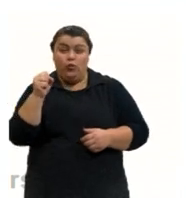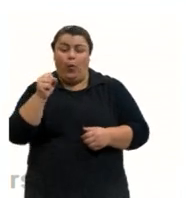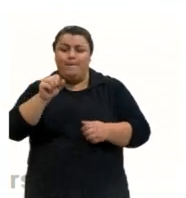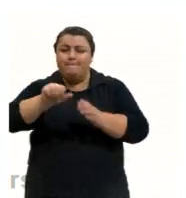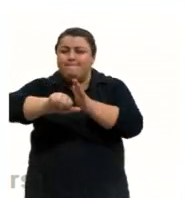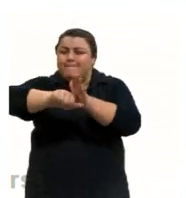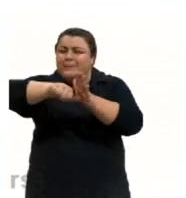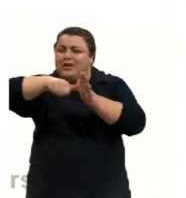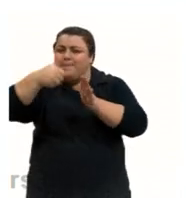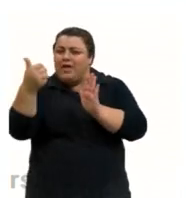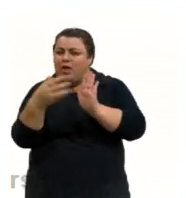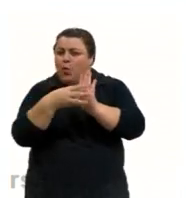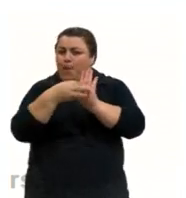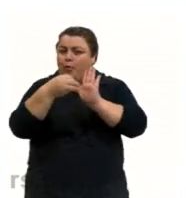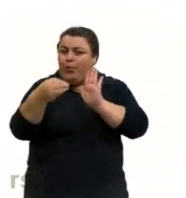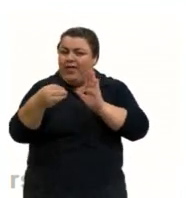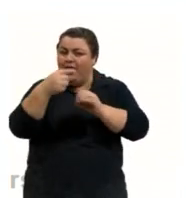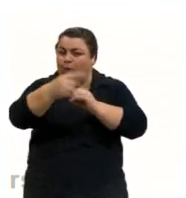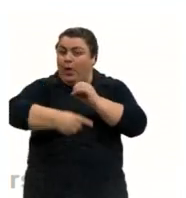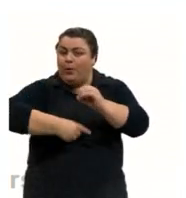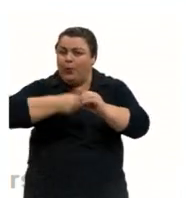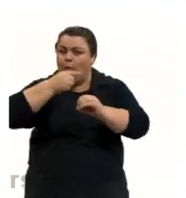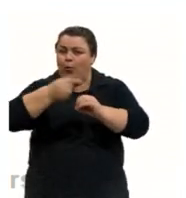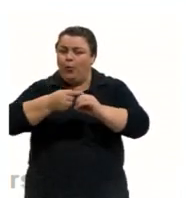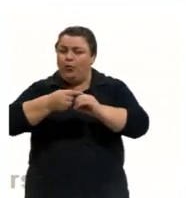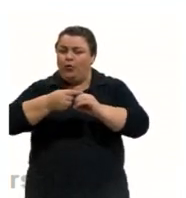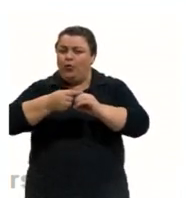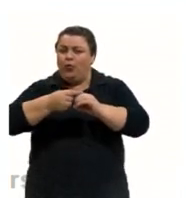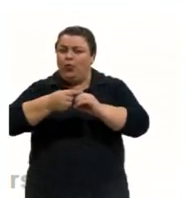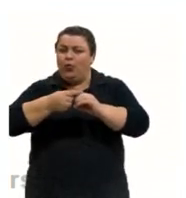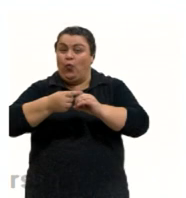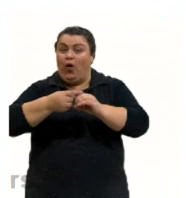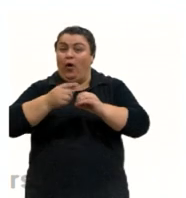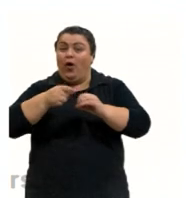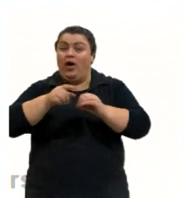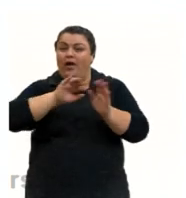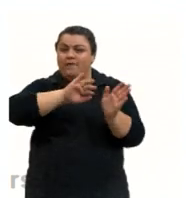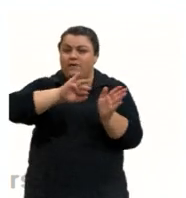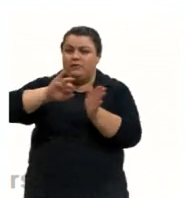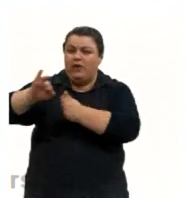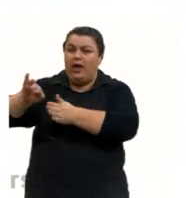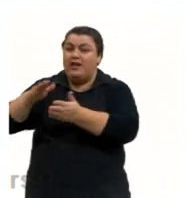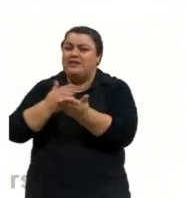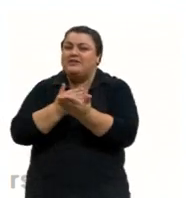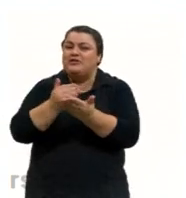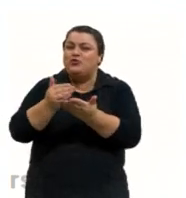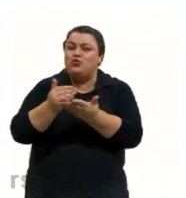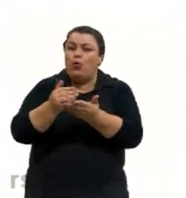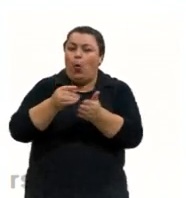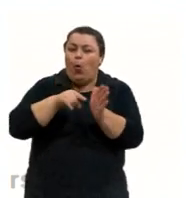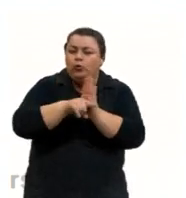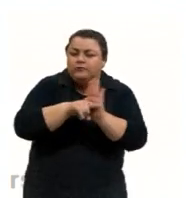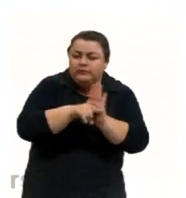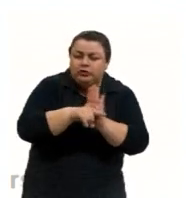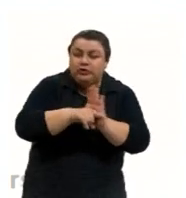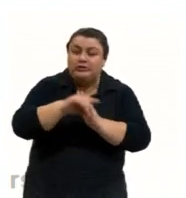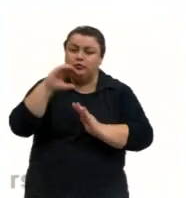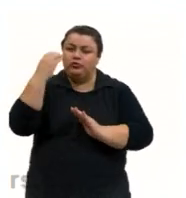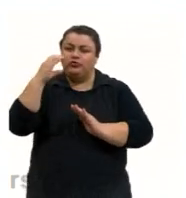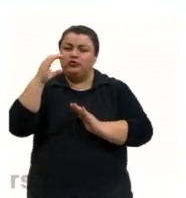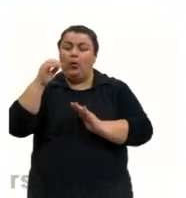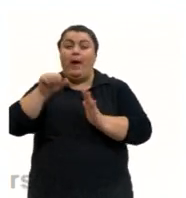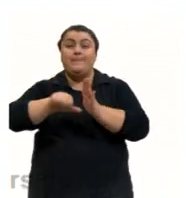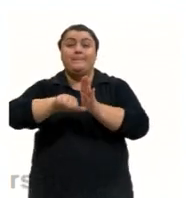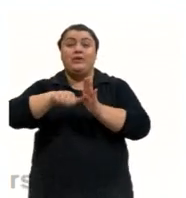saímos das teorias e fomos para o método científico, os experimentos. Então, a primeira teoria foi